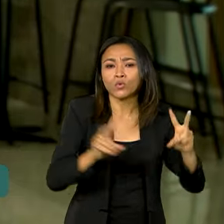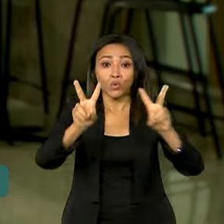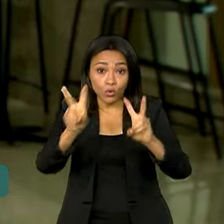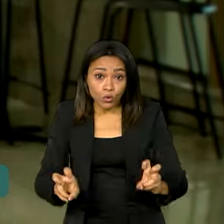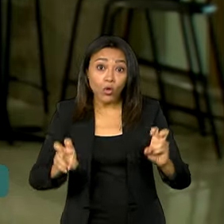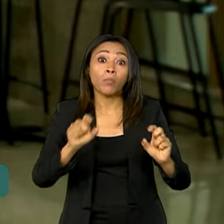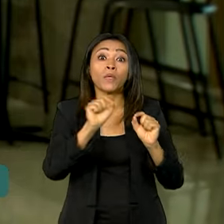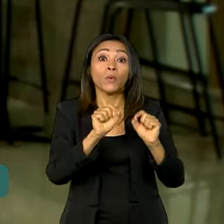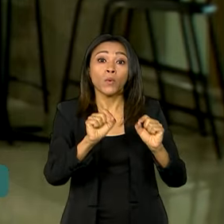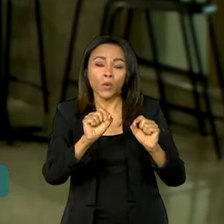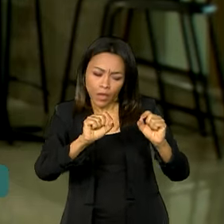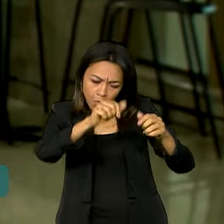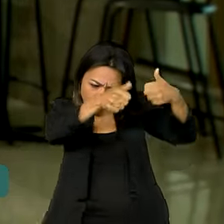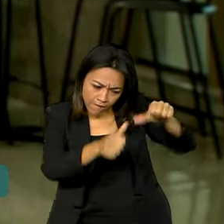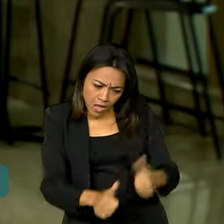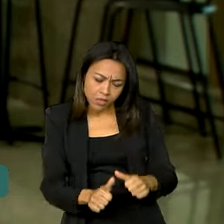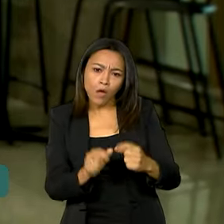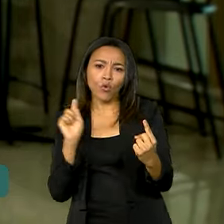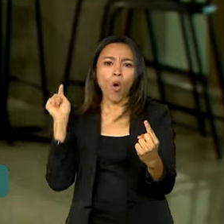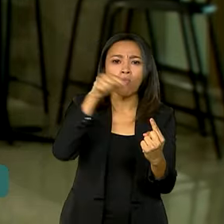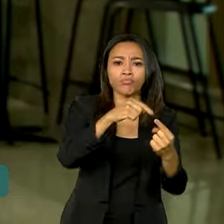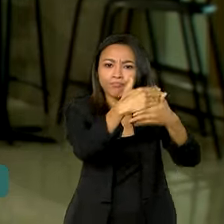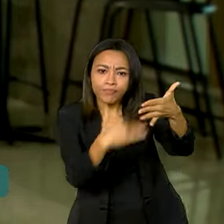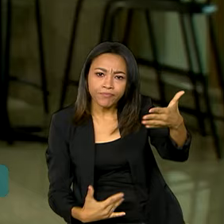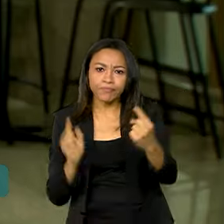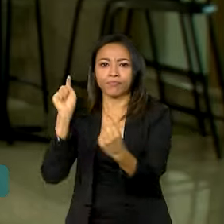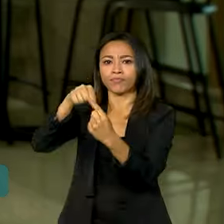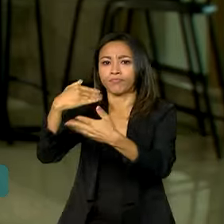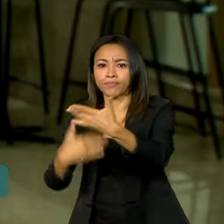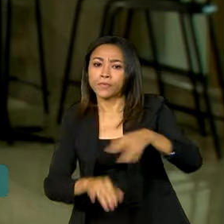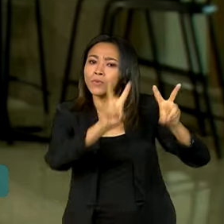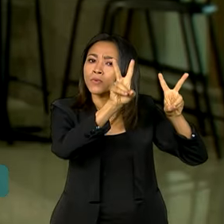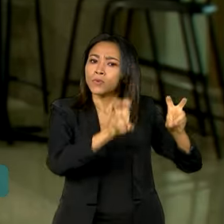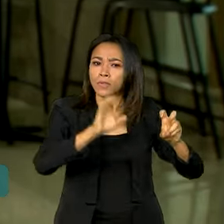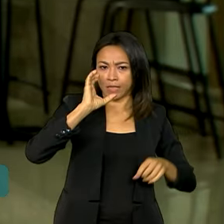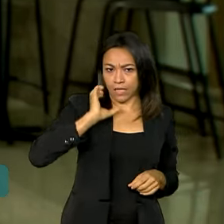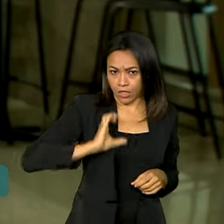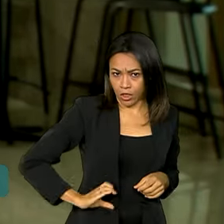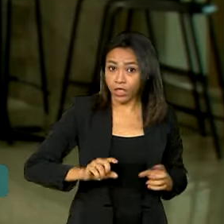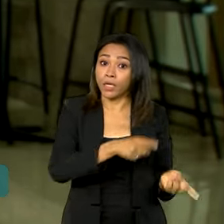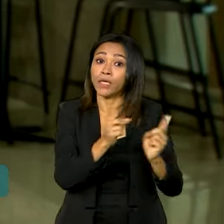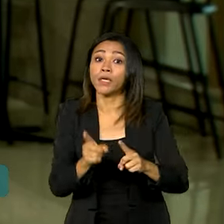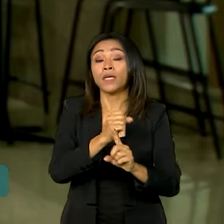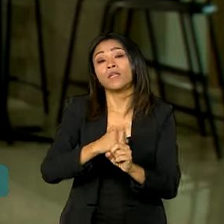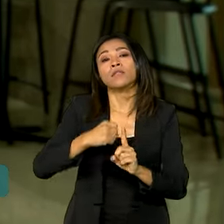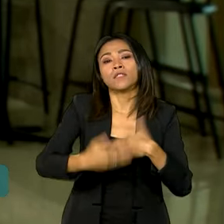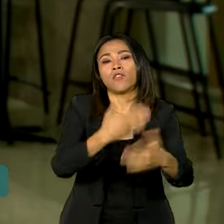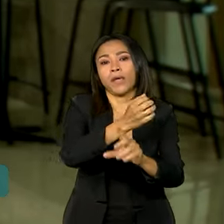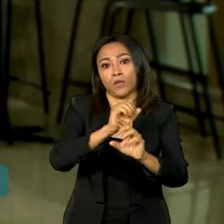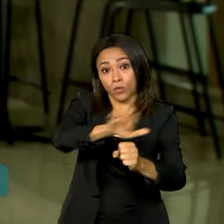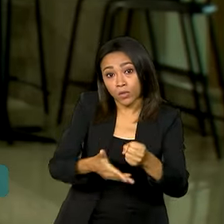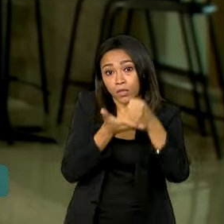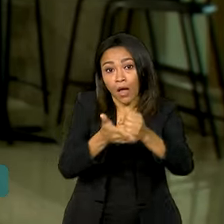progresso das metas educacionais. Os temas são cidadania, desenvolvimento sustentável, acesso